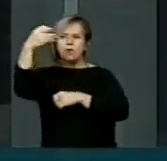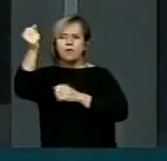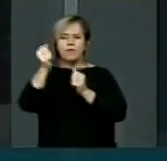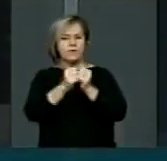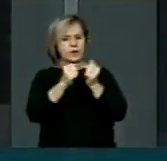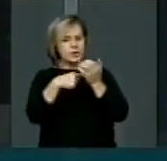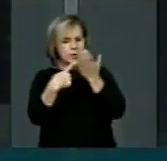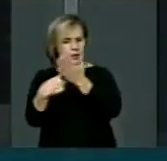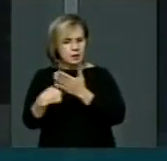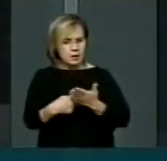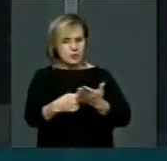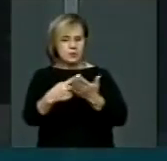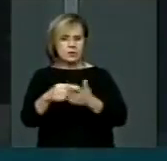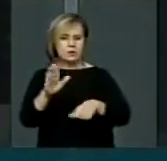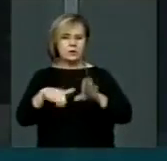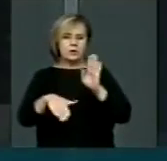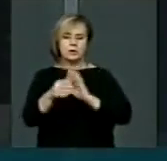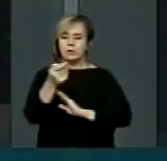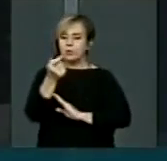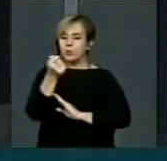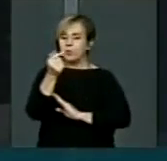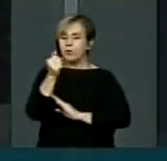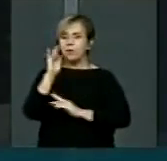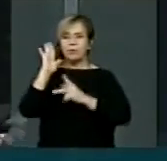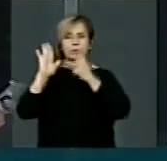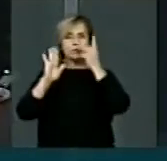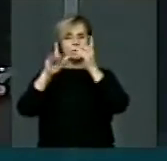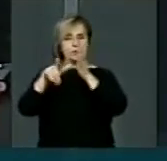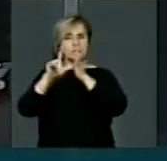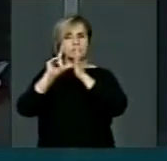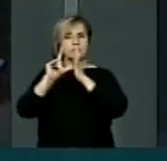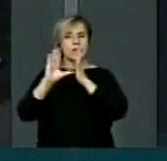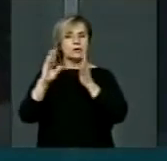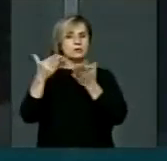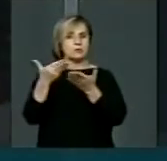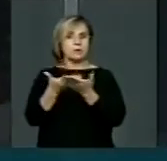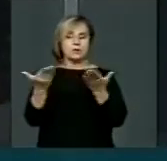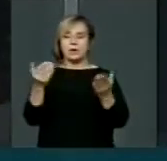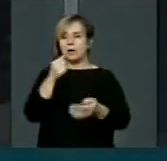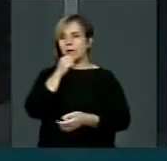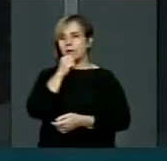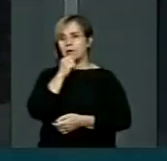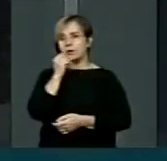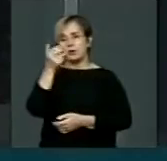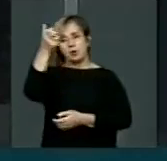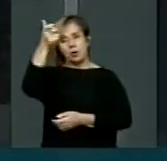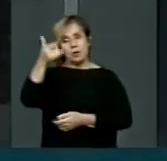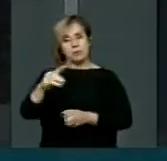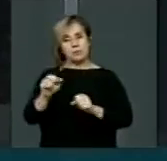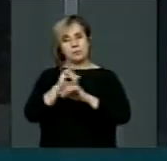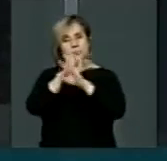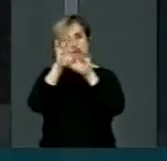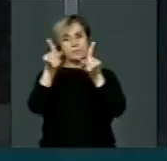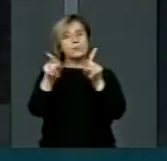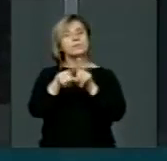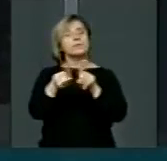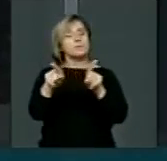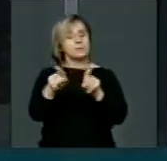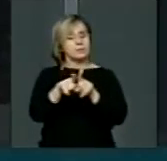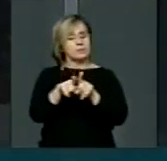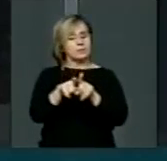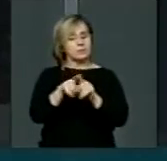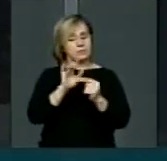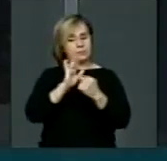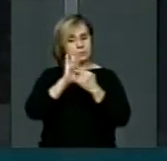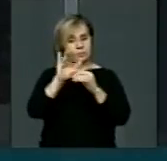agenda, talvez como poucos pré-candidatos hoje a presidente da República. Então, para poder esclarecer, como também, senhor presidente,